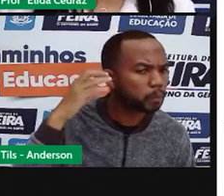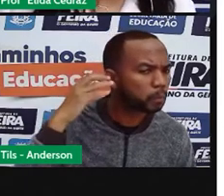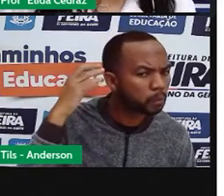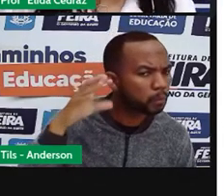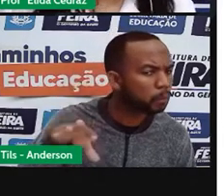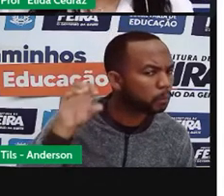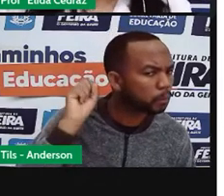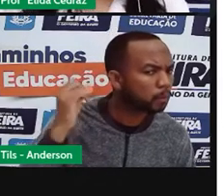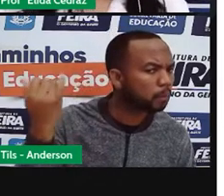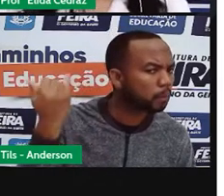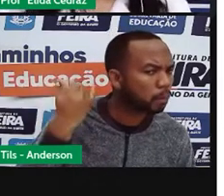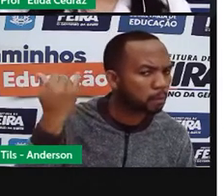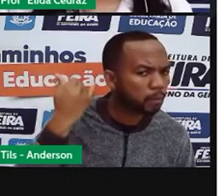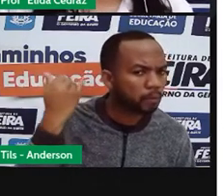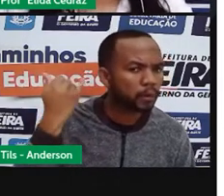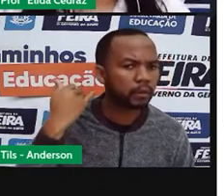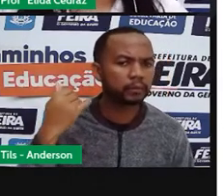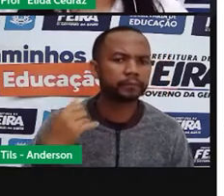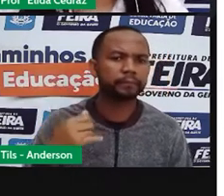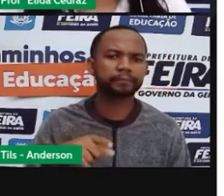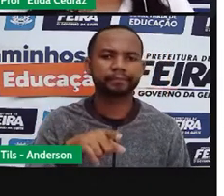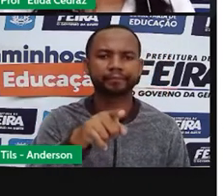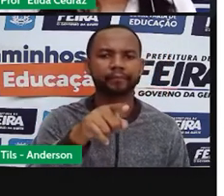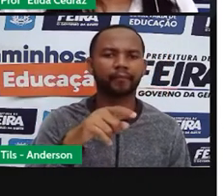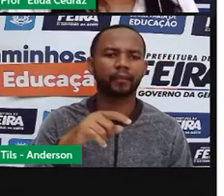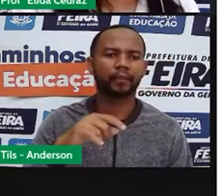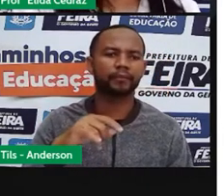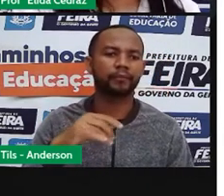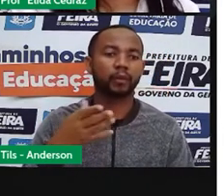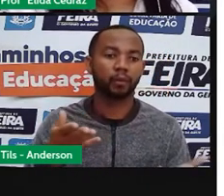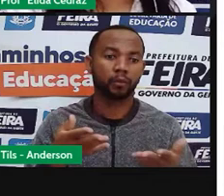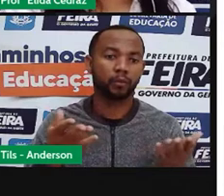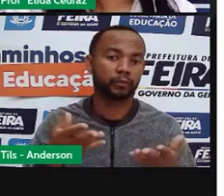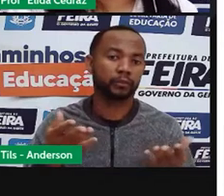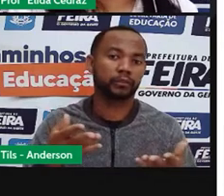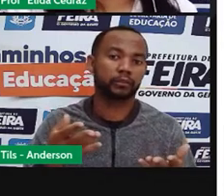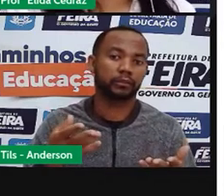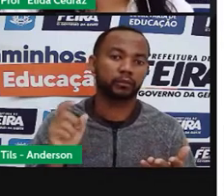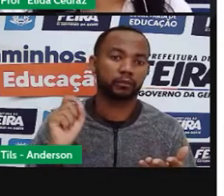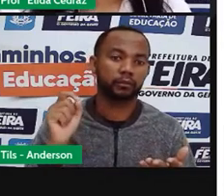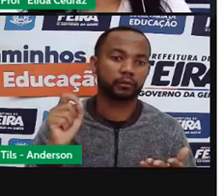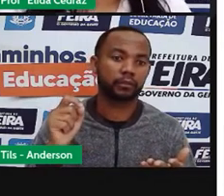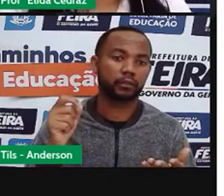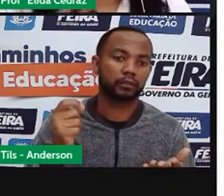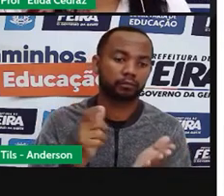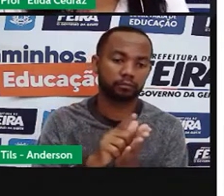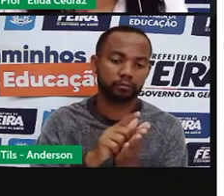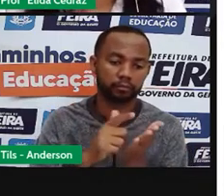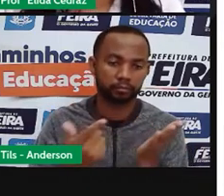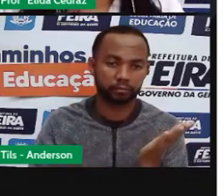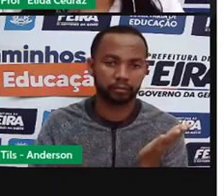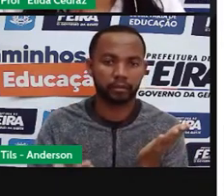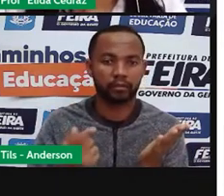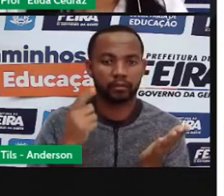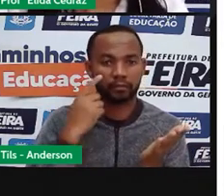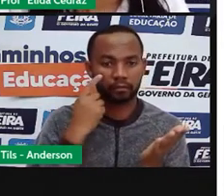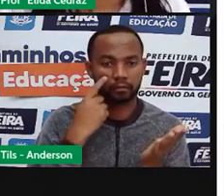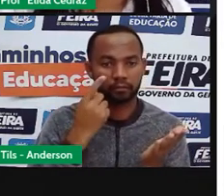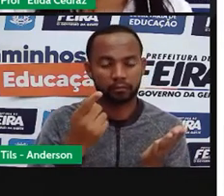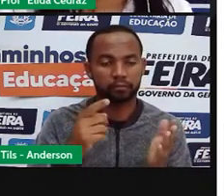E o que que acontece? Aqui a evolução. O jornal impresso passou a ser